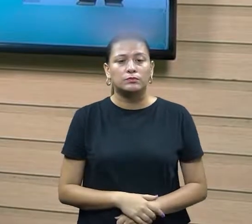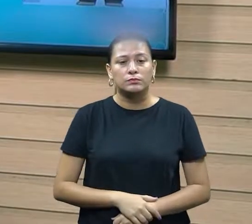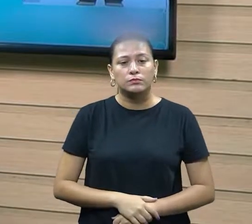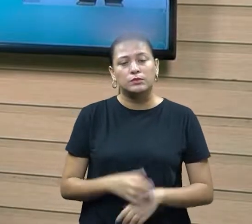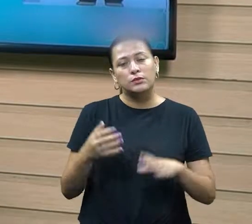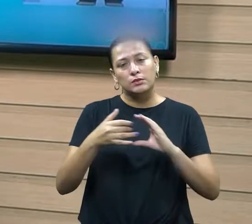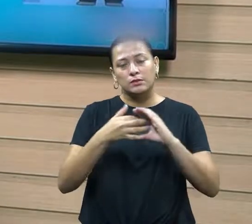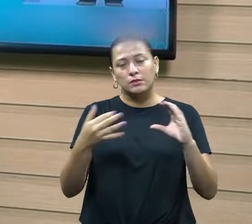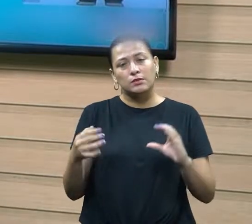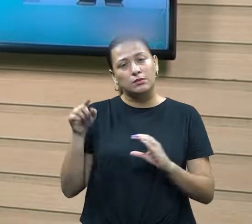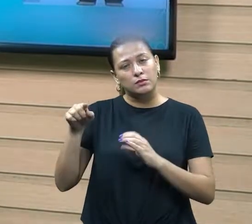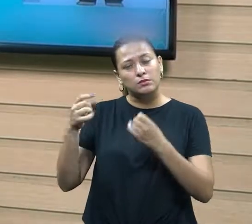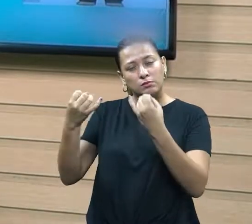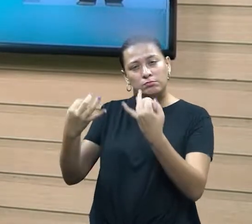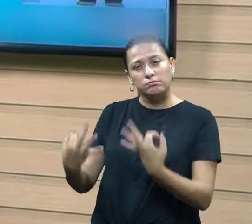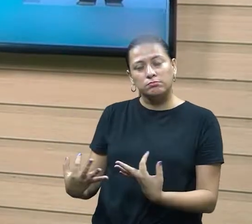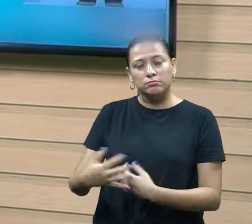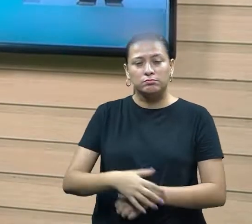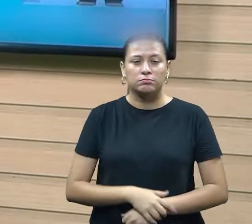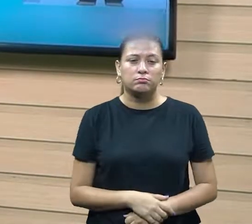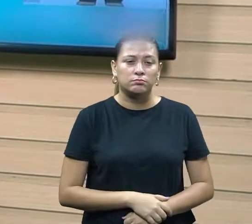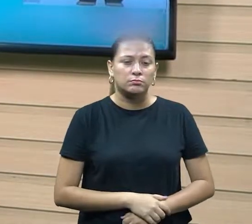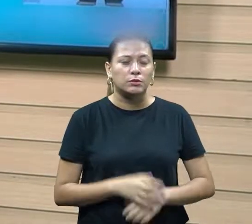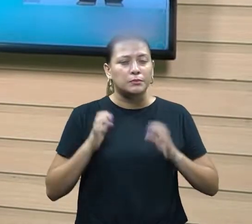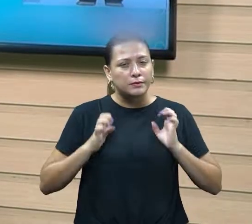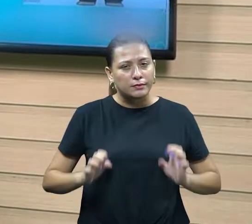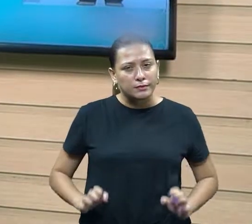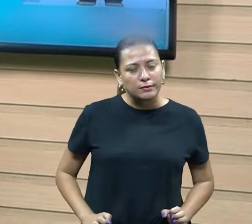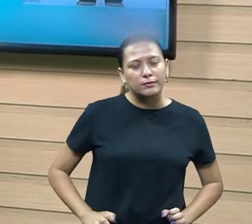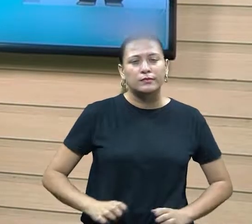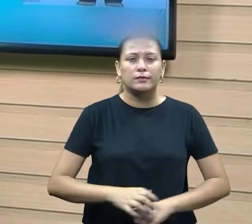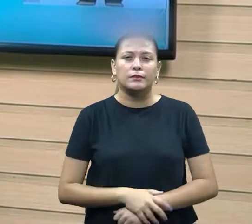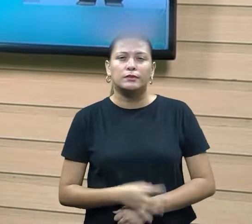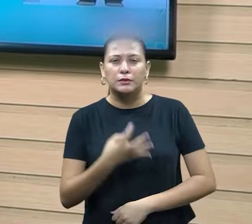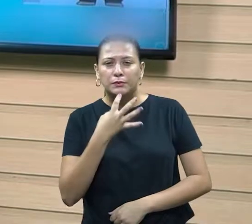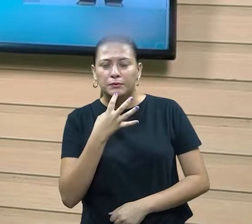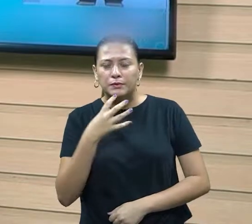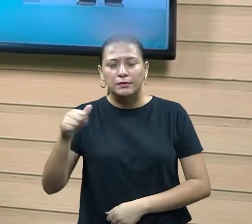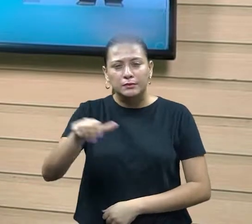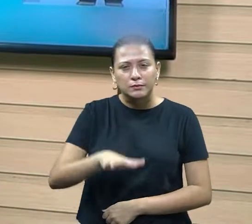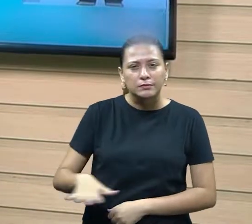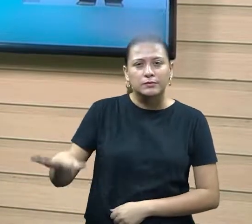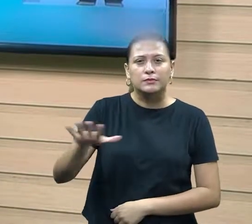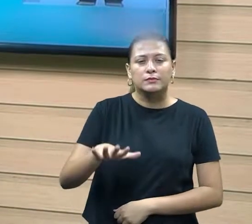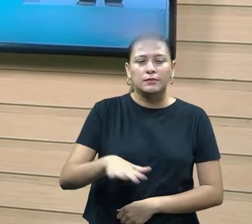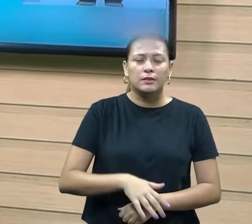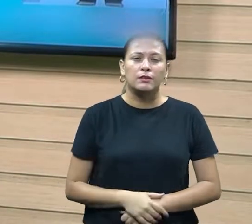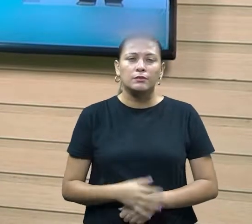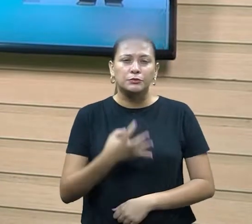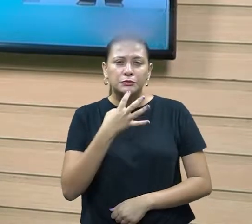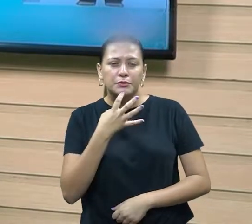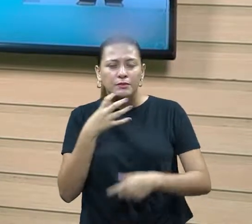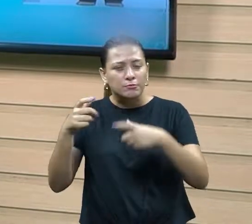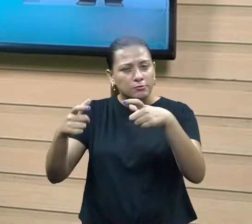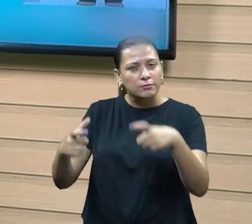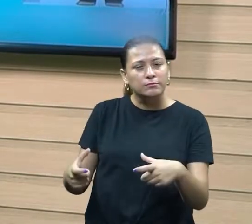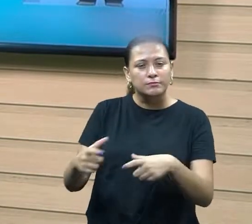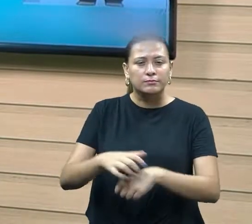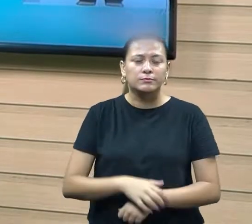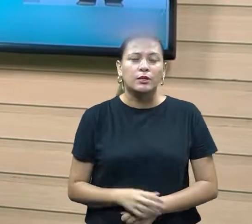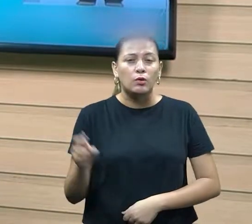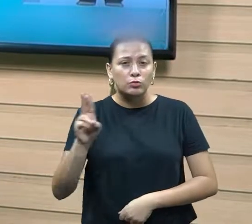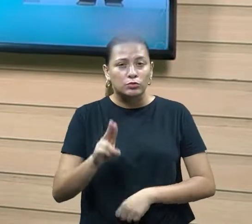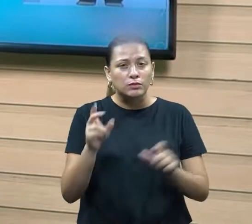aquelas características que ela falou. Sobre céticos, sobre conhecer seus espaços, sobre conhecer o local, usar os